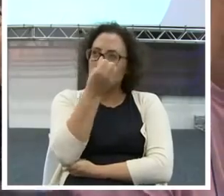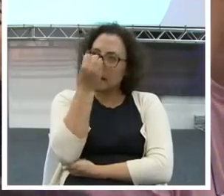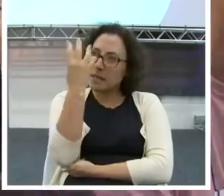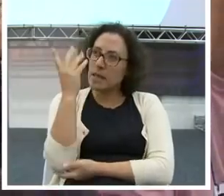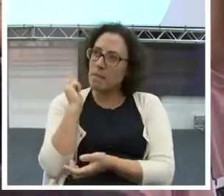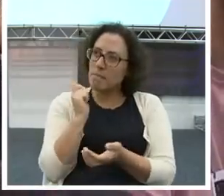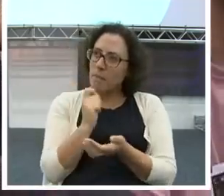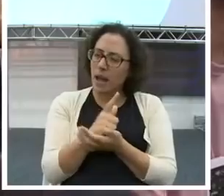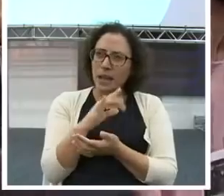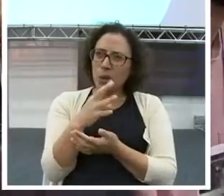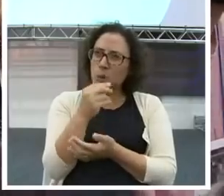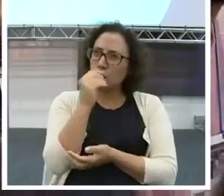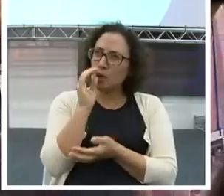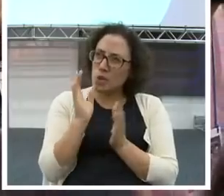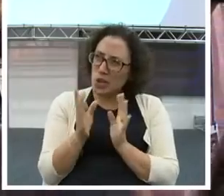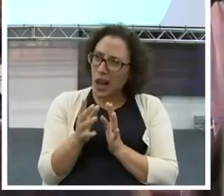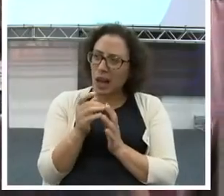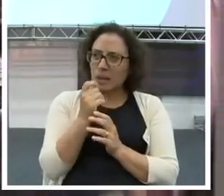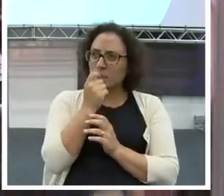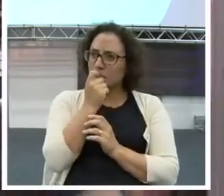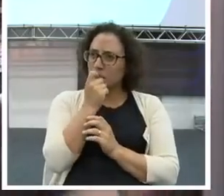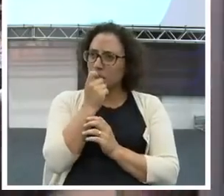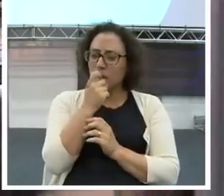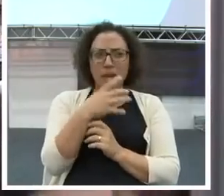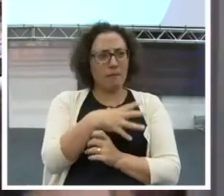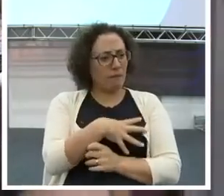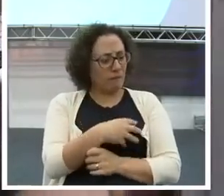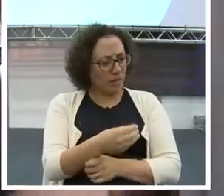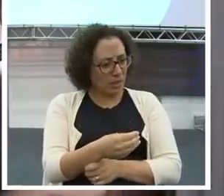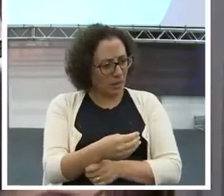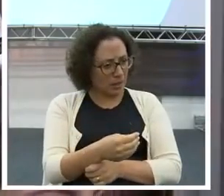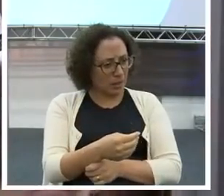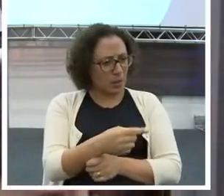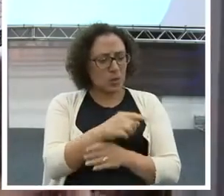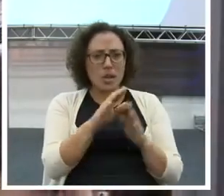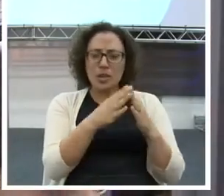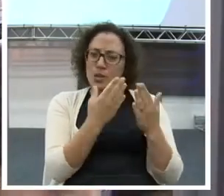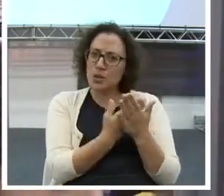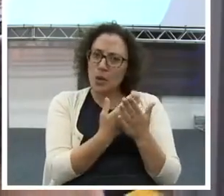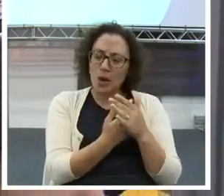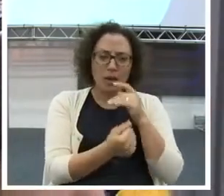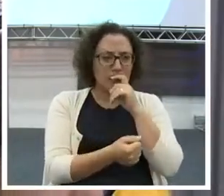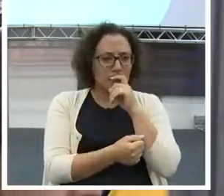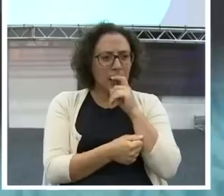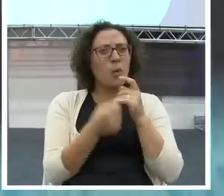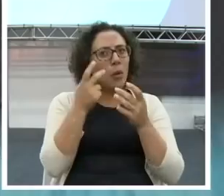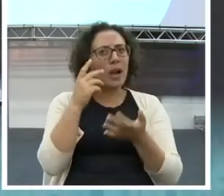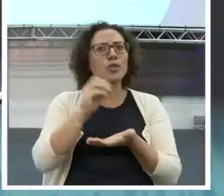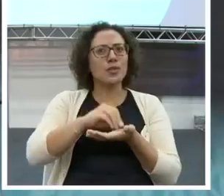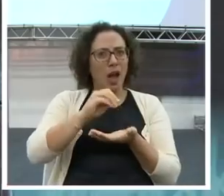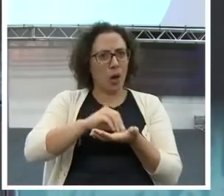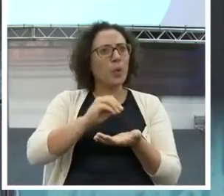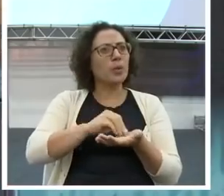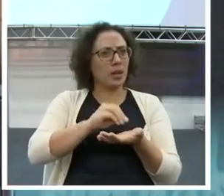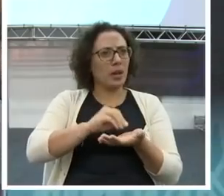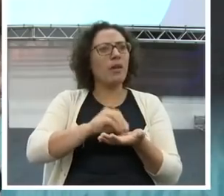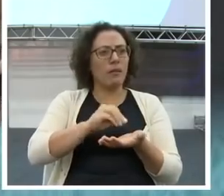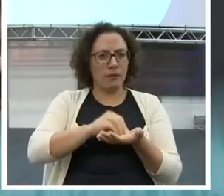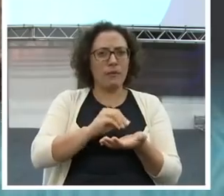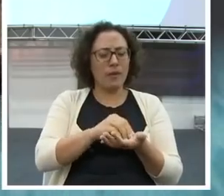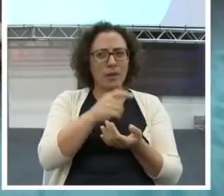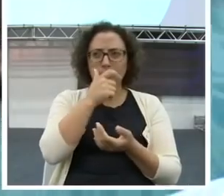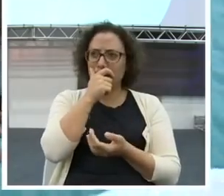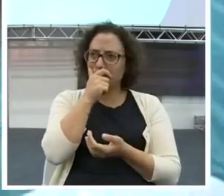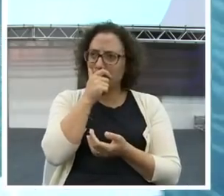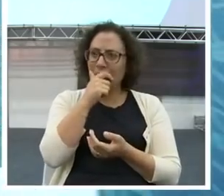Paguei o cartão? Meus filhos, está tudo bem na escola? Está faltando alguma coisa em casa. Em casa está faltando. Passa uma